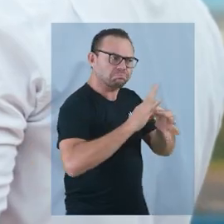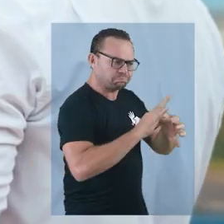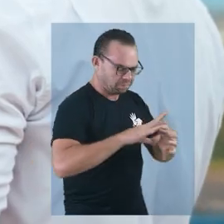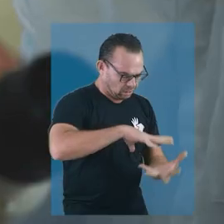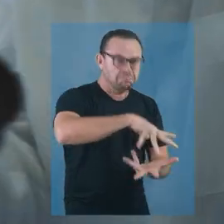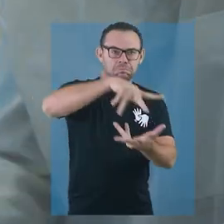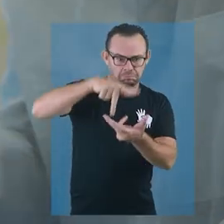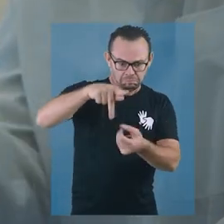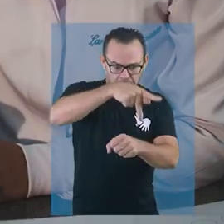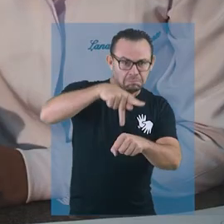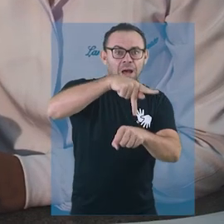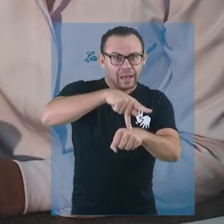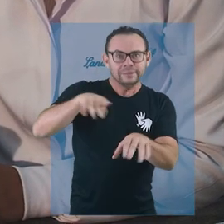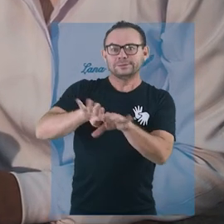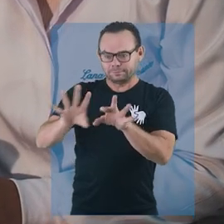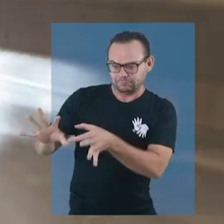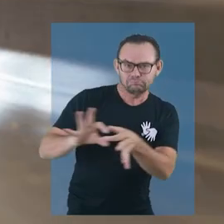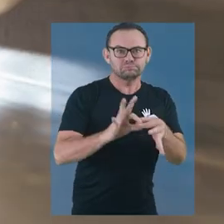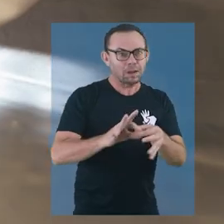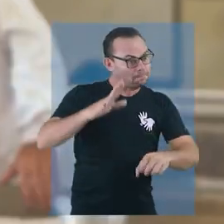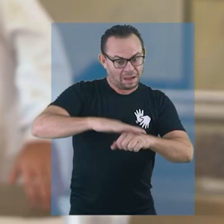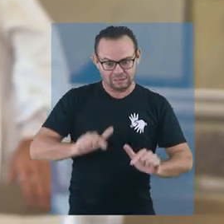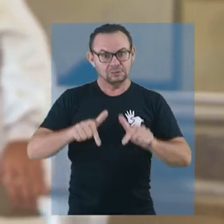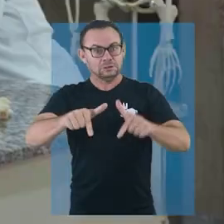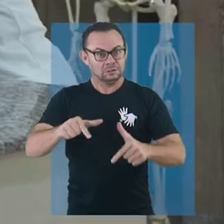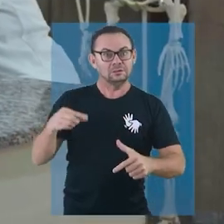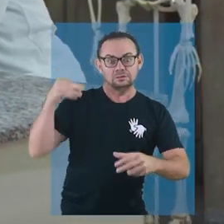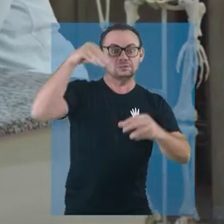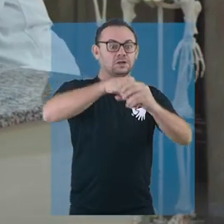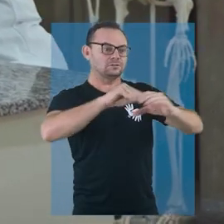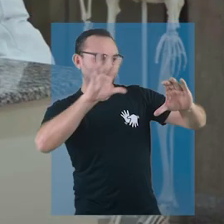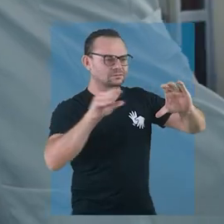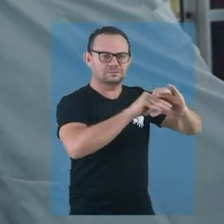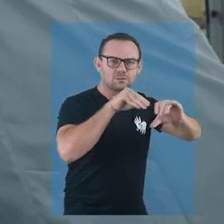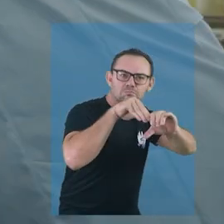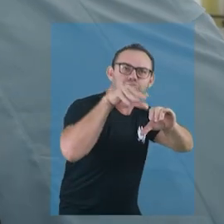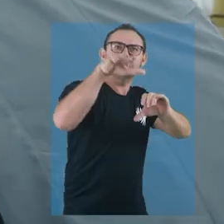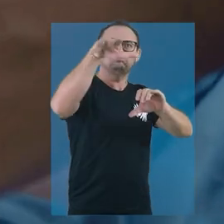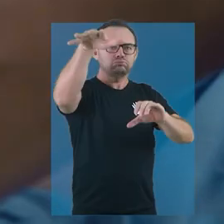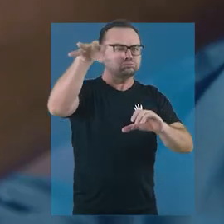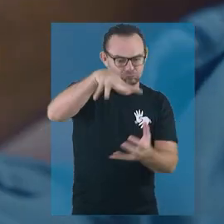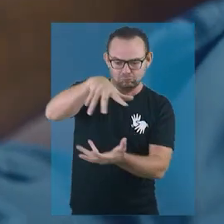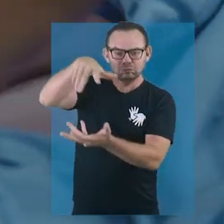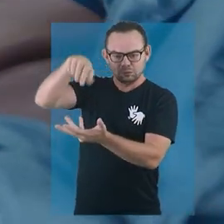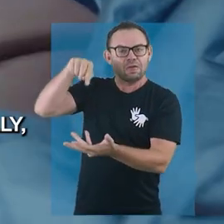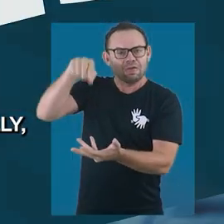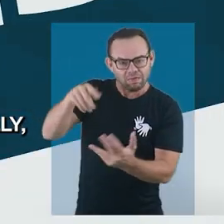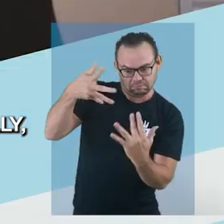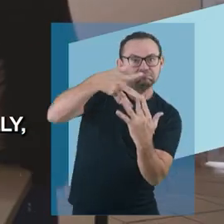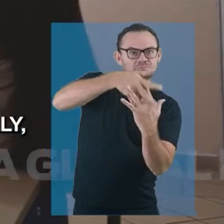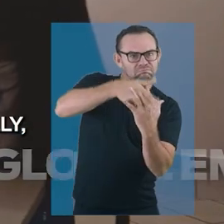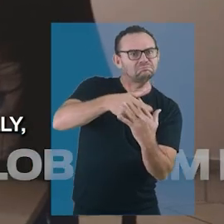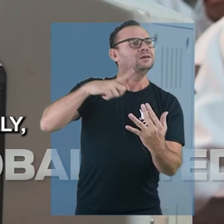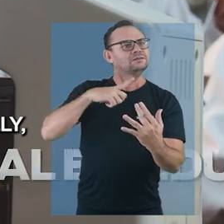conectando e acolhendo o país e o mundo para novos desafios, direto do coração do Brasil. A